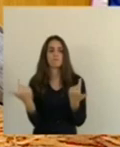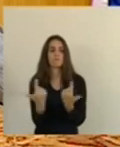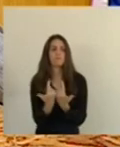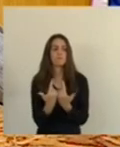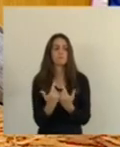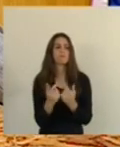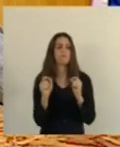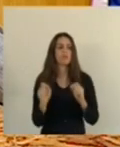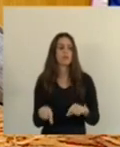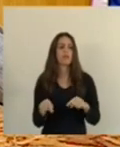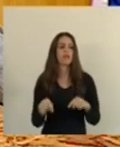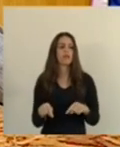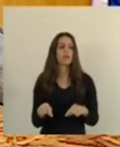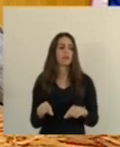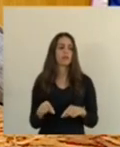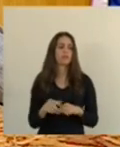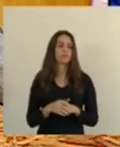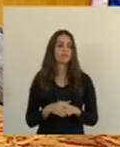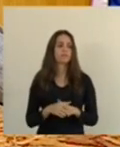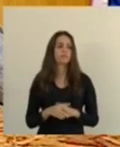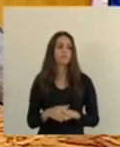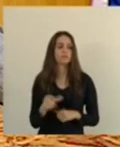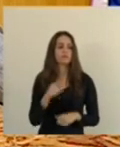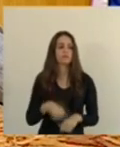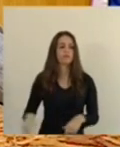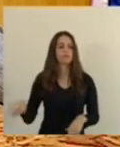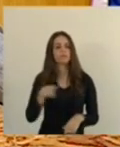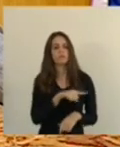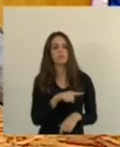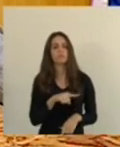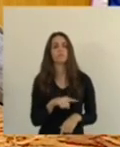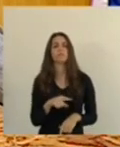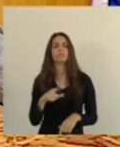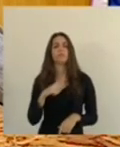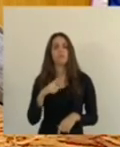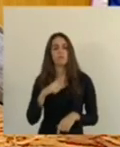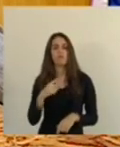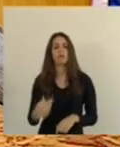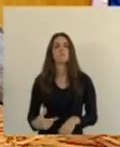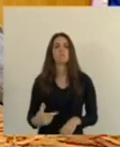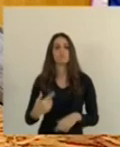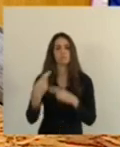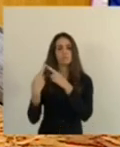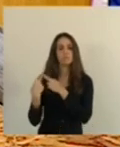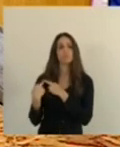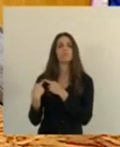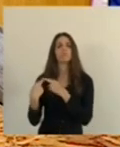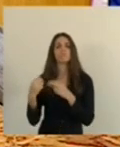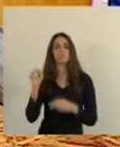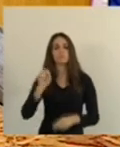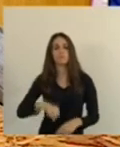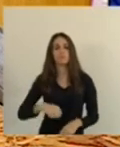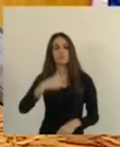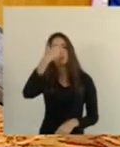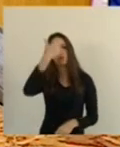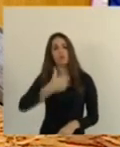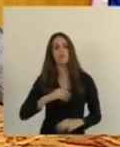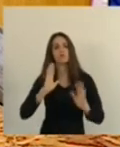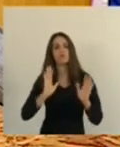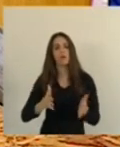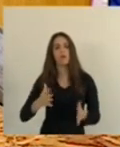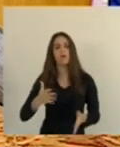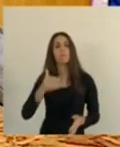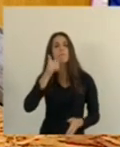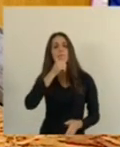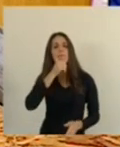a casa onde nós temos essa prerrogativa. Eu falo aqui como filho de professor, eu falo